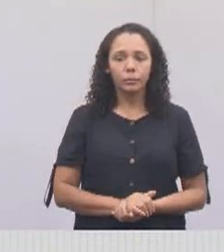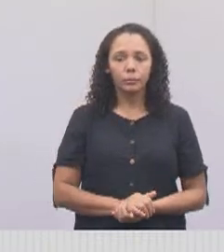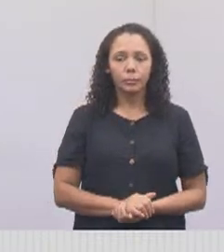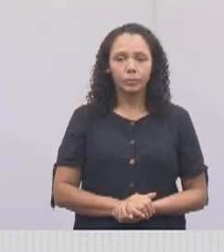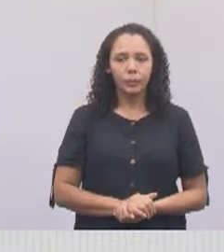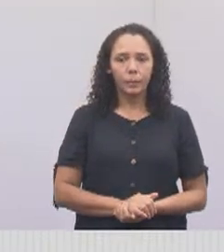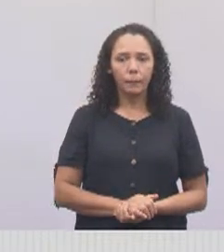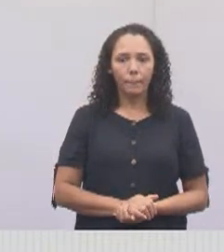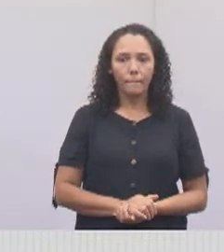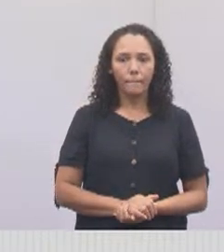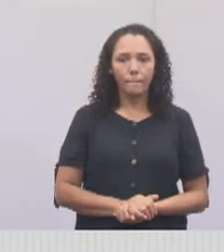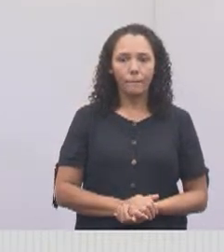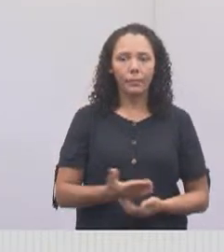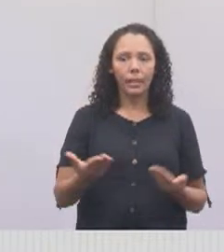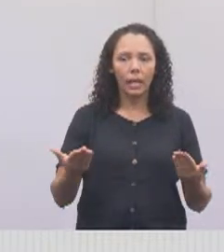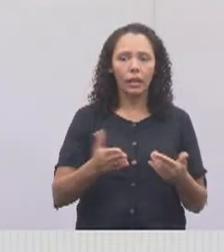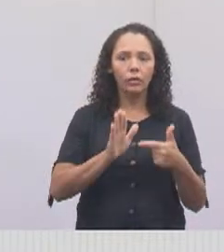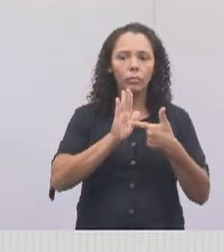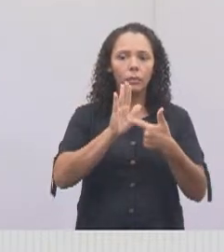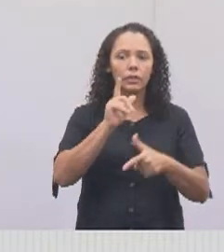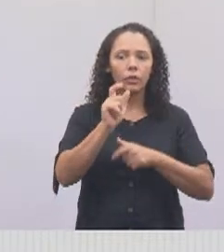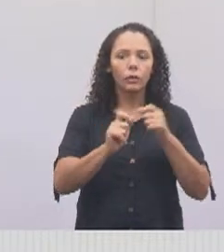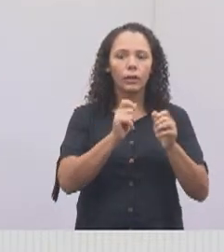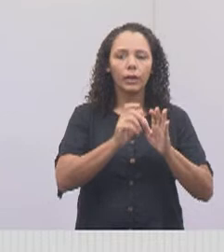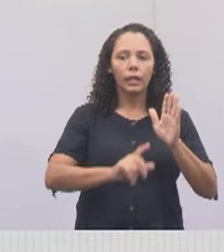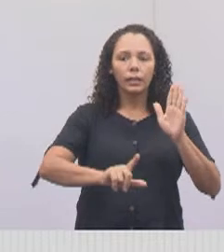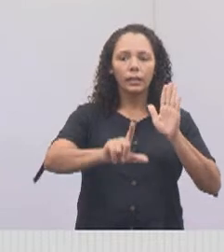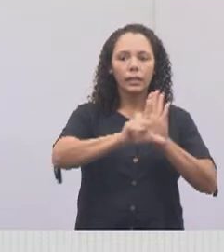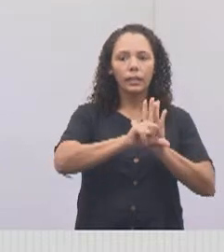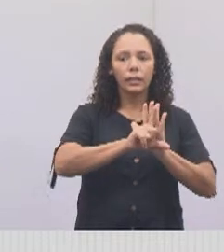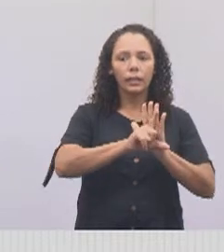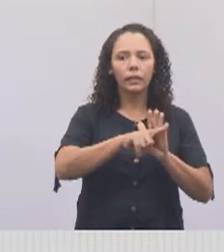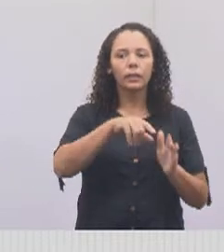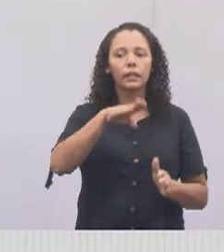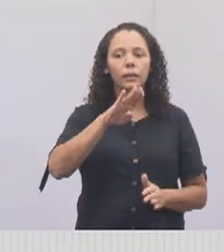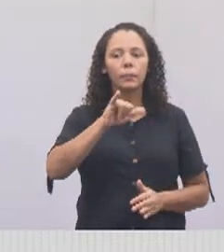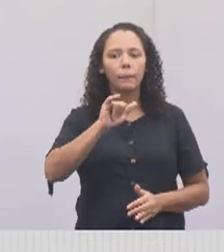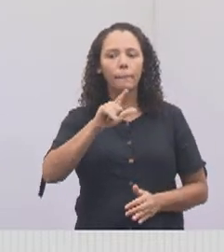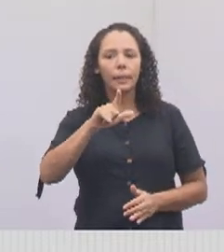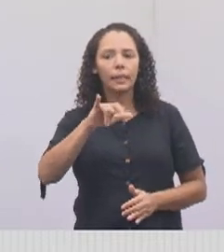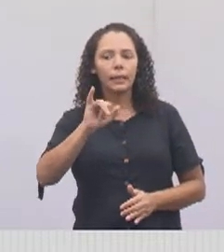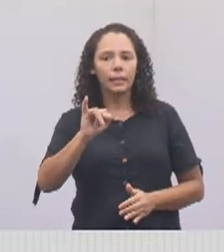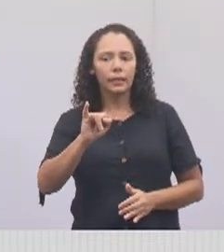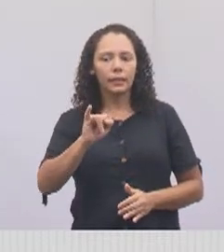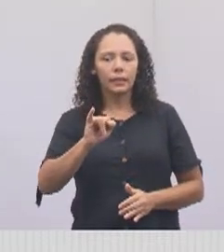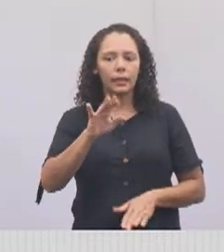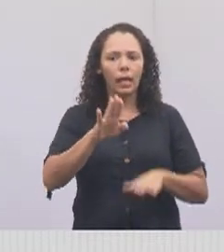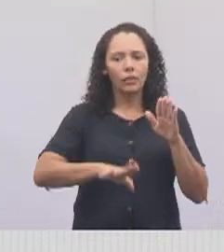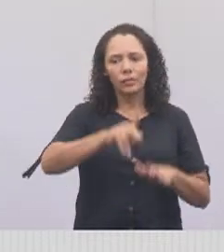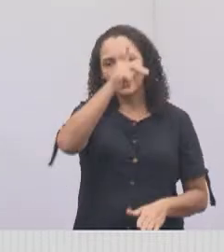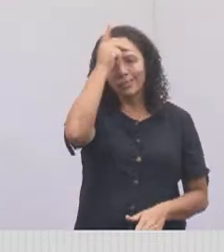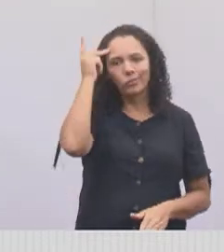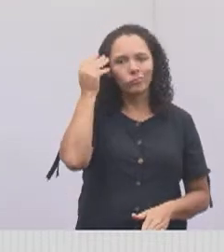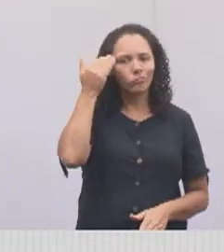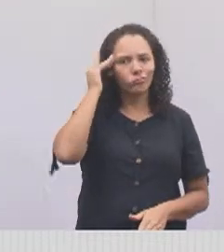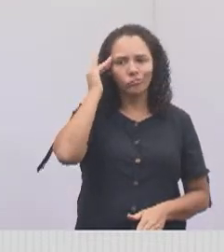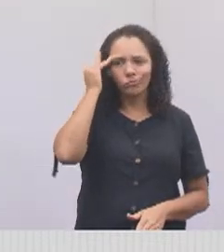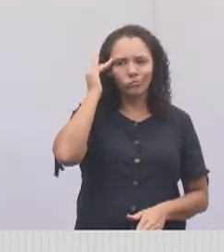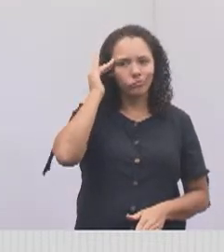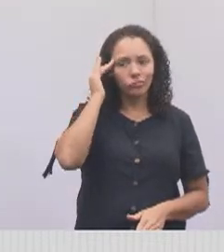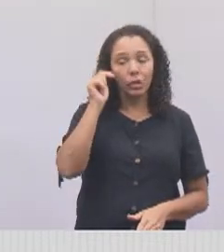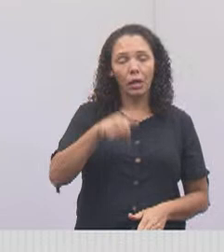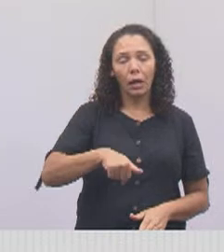Aí eu gostaria de estar falando com vocês a respeito de uma lei, a Lei Billy, que tem algumas pessoas que ainda não entendem que em Jacareí,